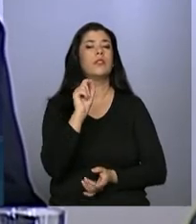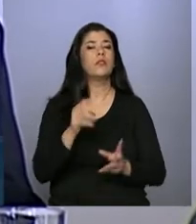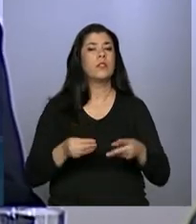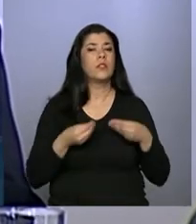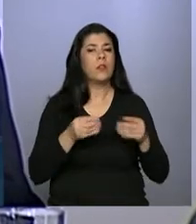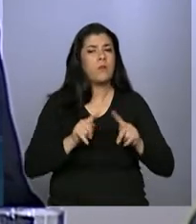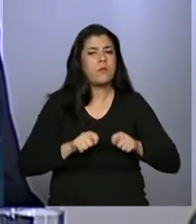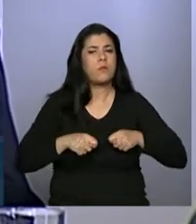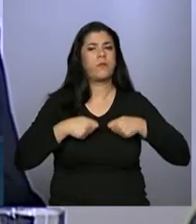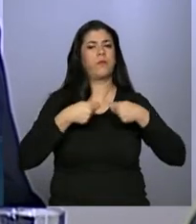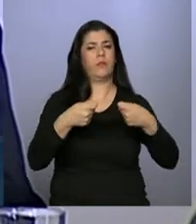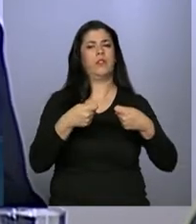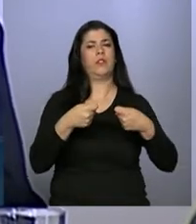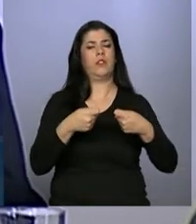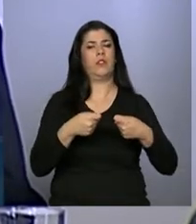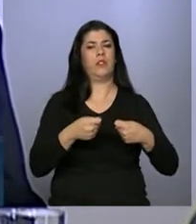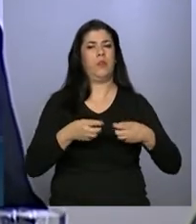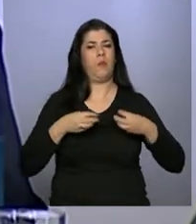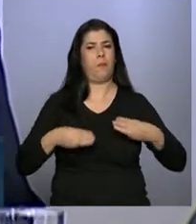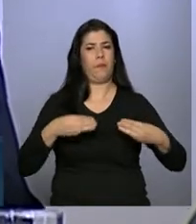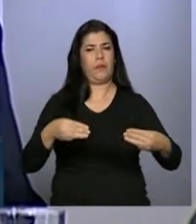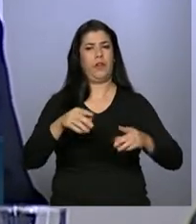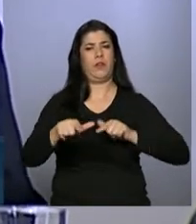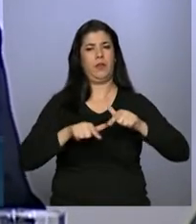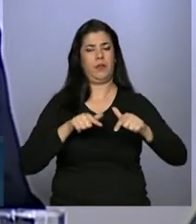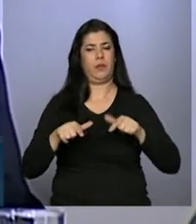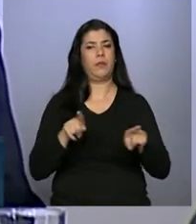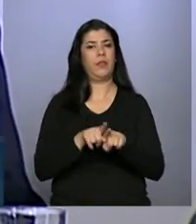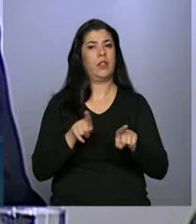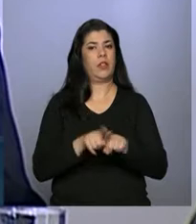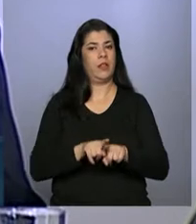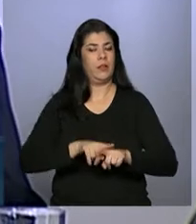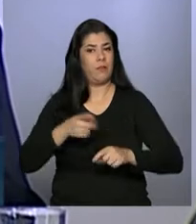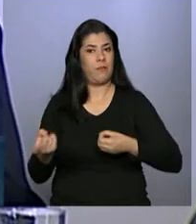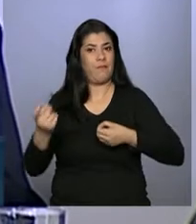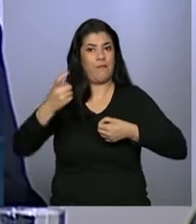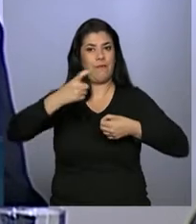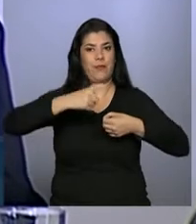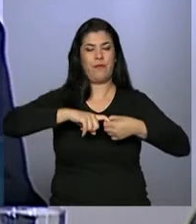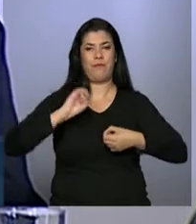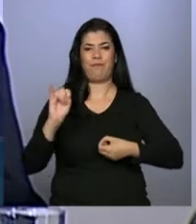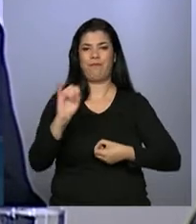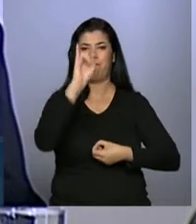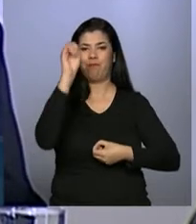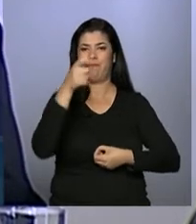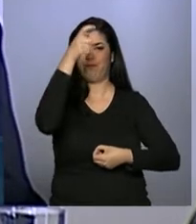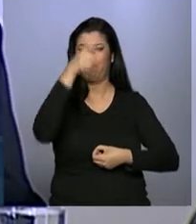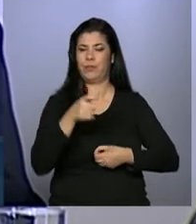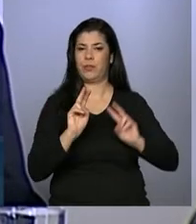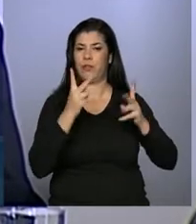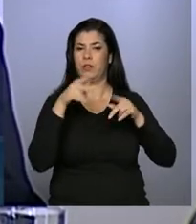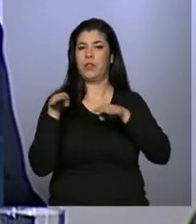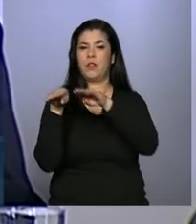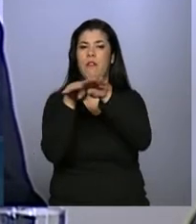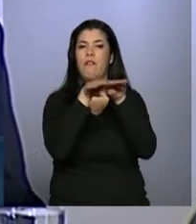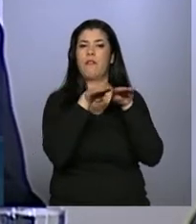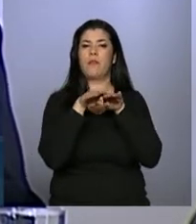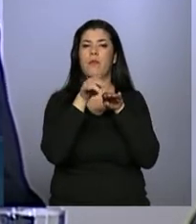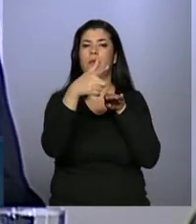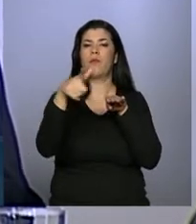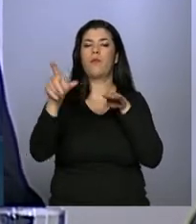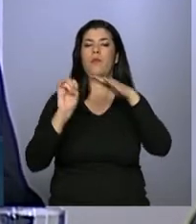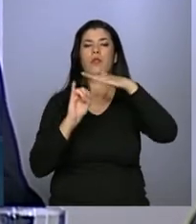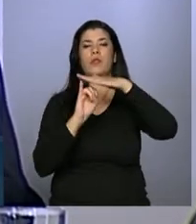Ministério do Trabalho e Emprego de restabelecer seu prestígio e equipará-lo a outras instituições